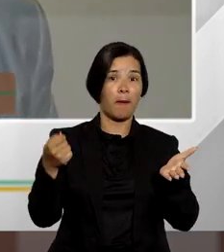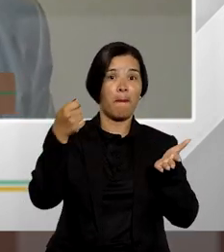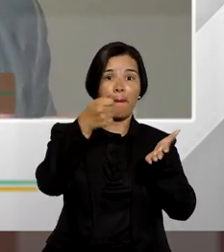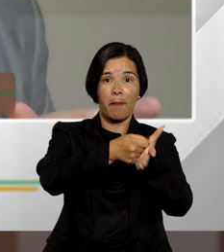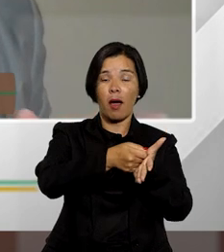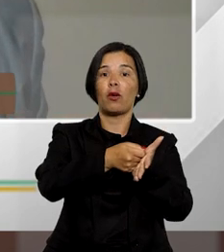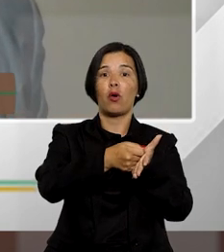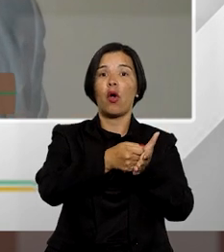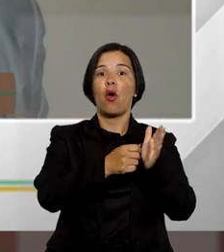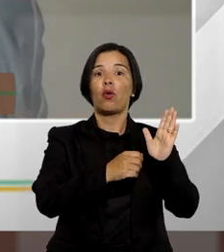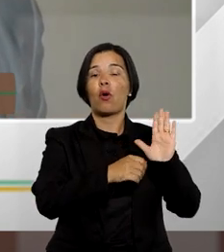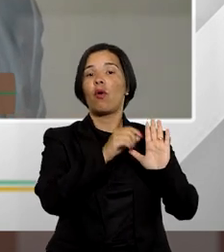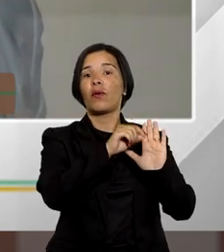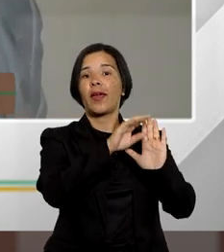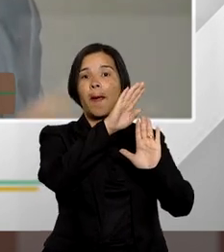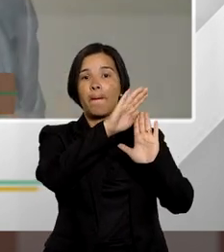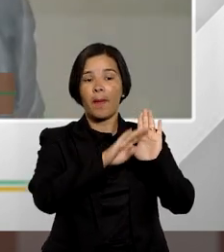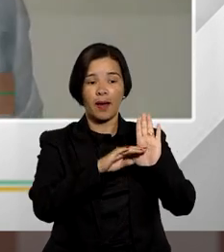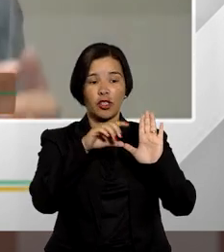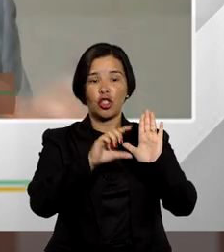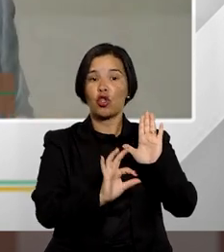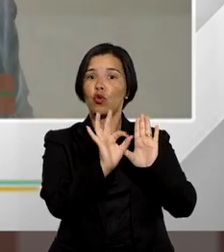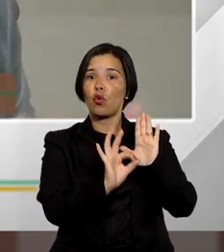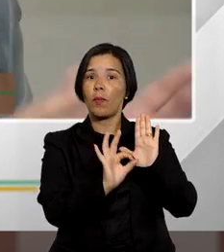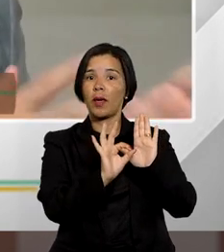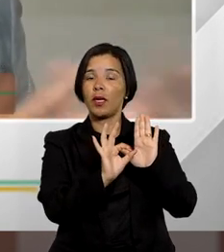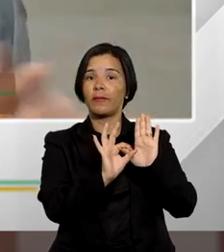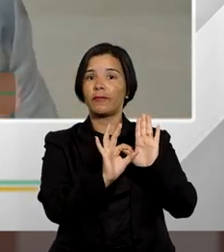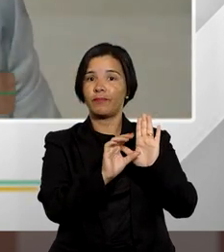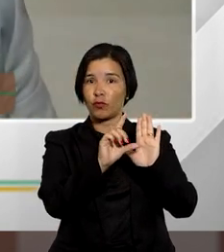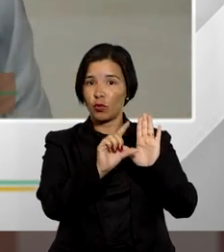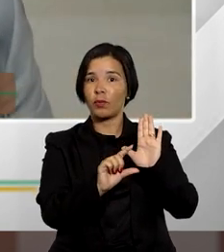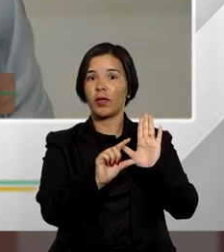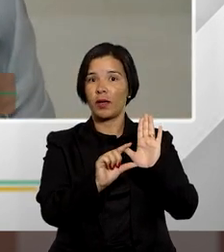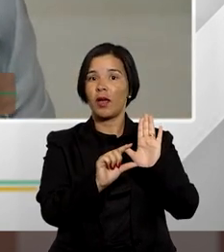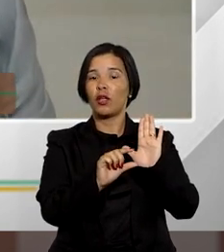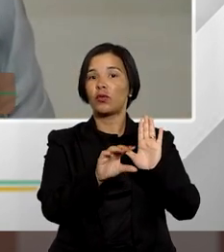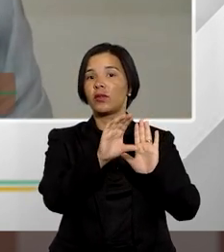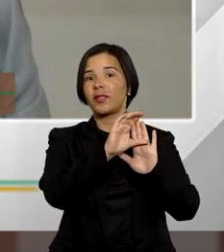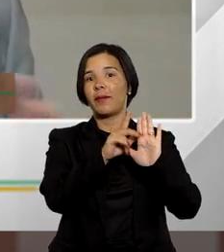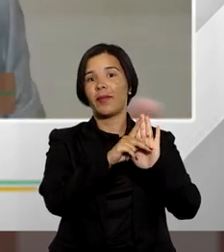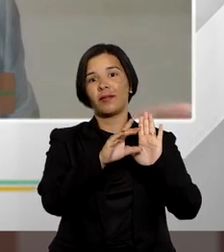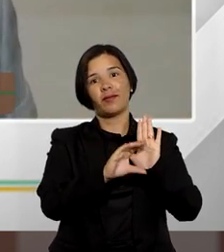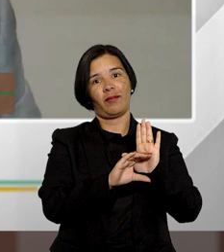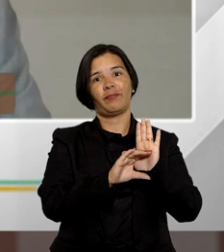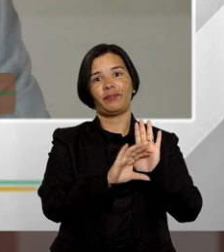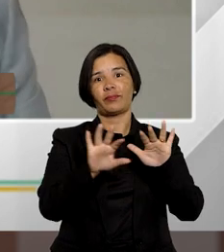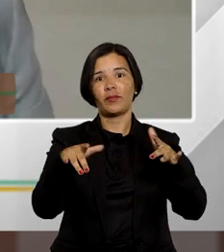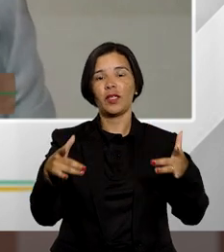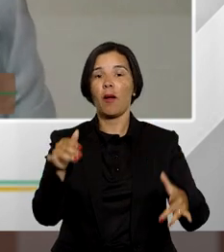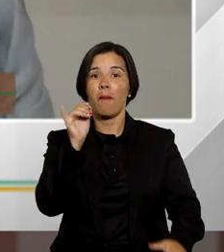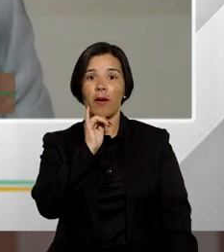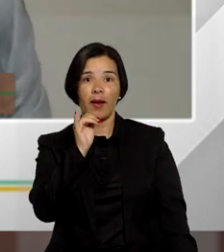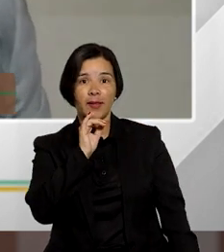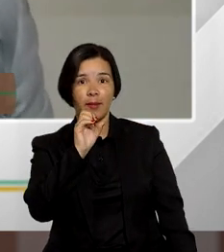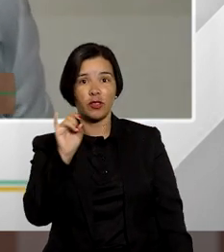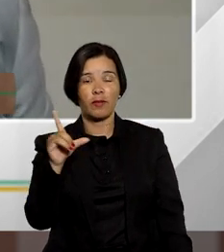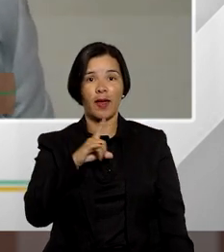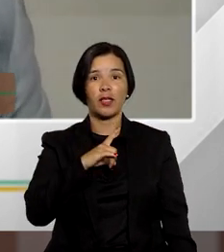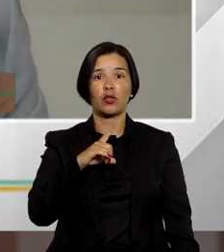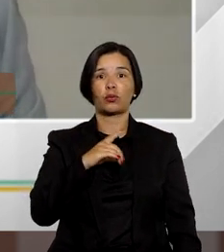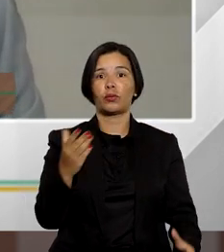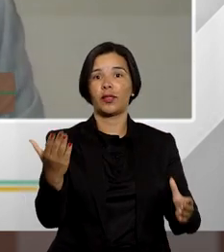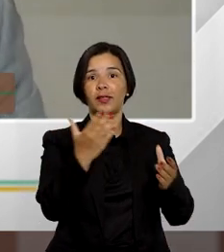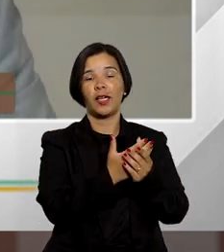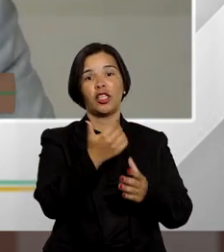remunerado com base no mínimo previsto percentual do CPC por exemplo tivesse uma causa de